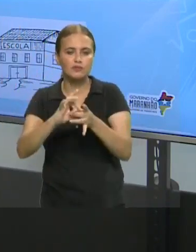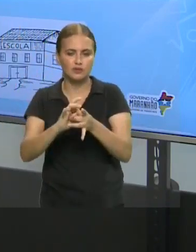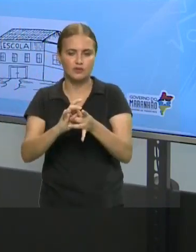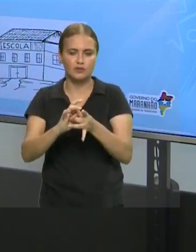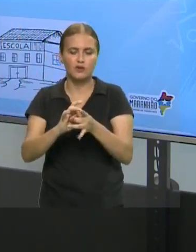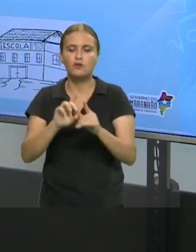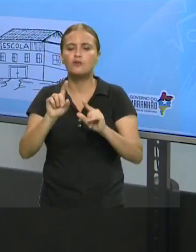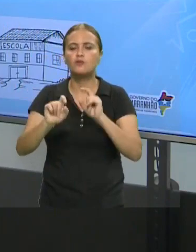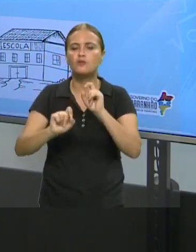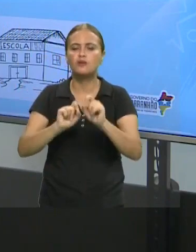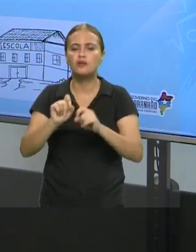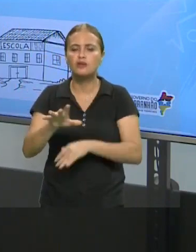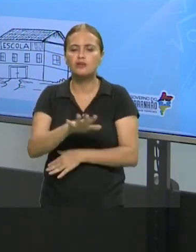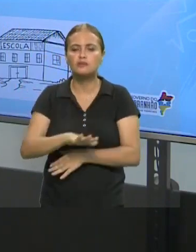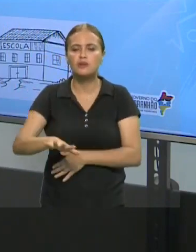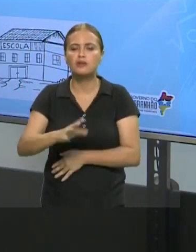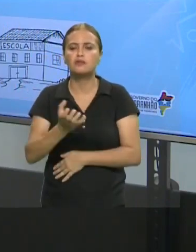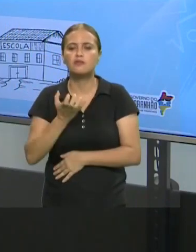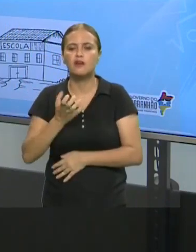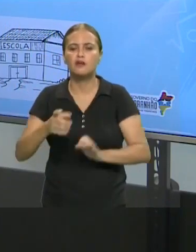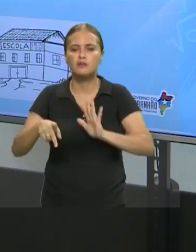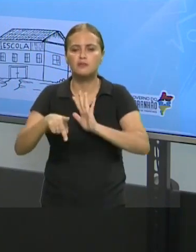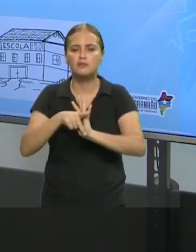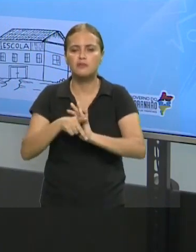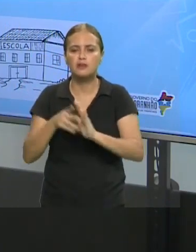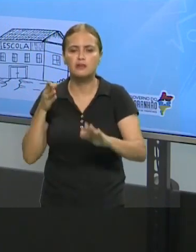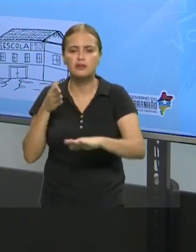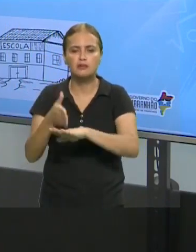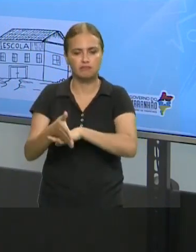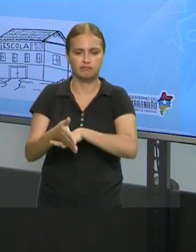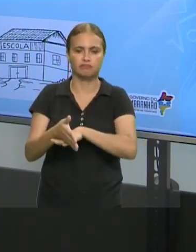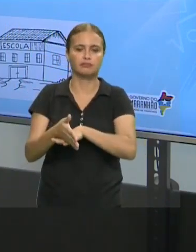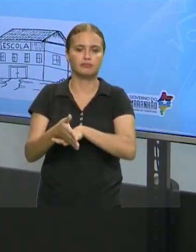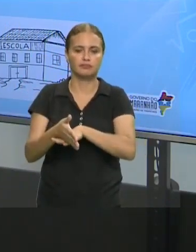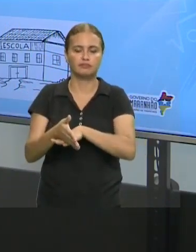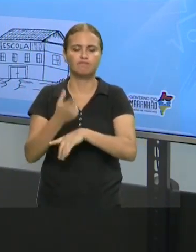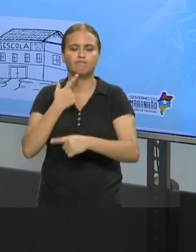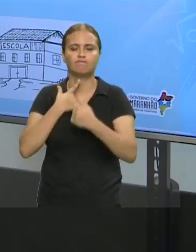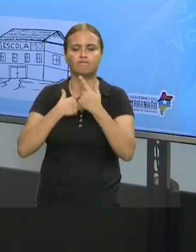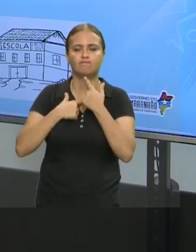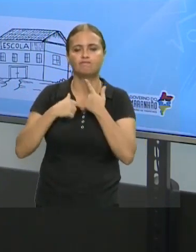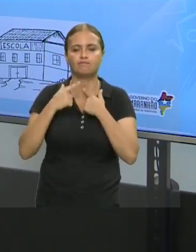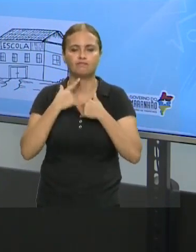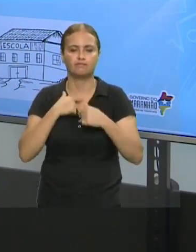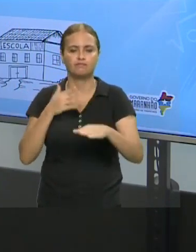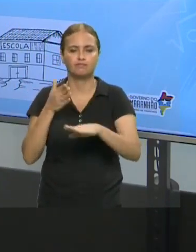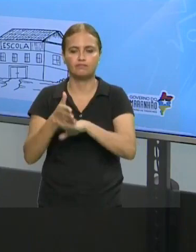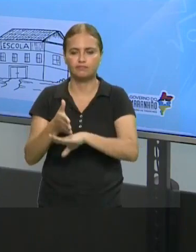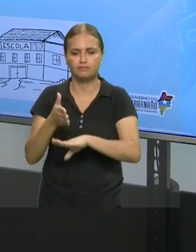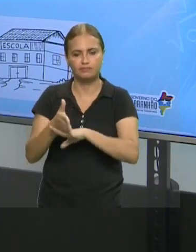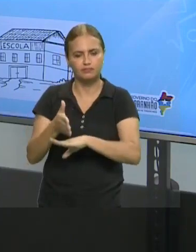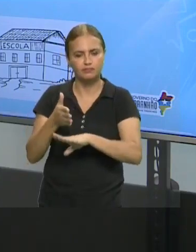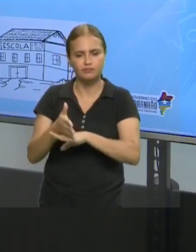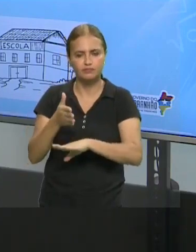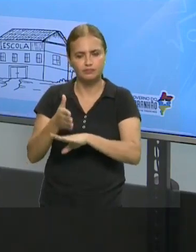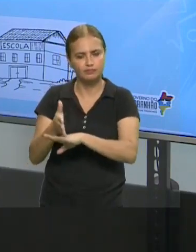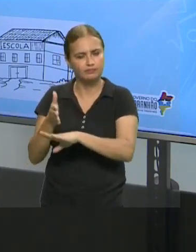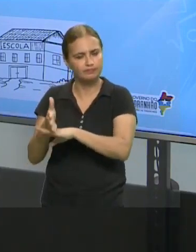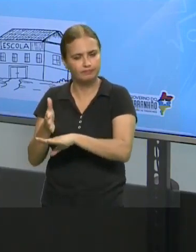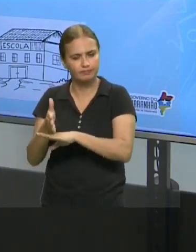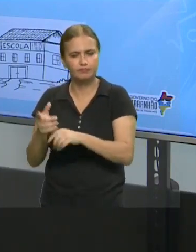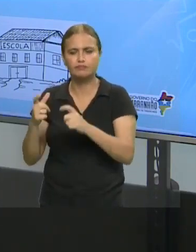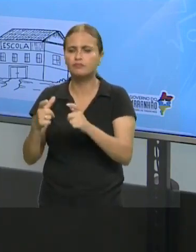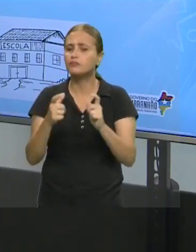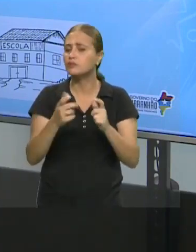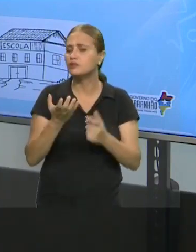quero ocupar? A quais espaços eu pretendo pertencer?